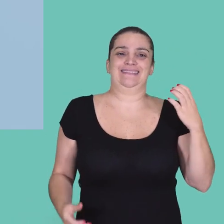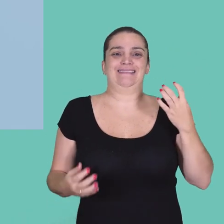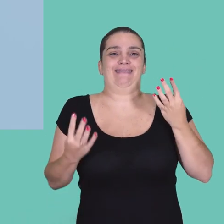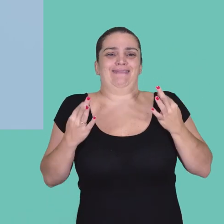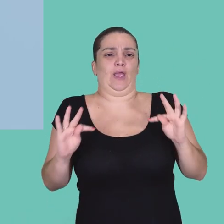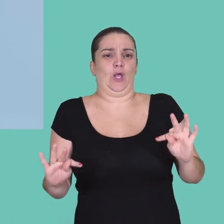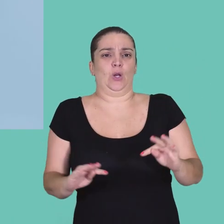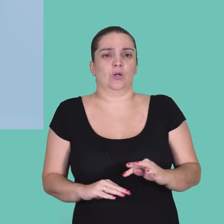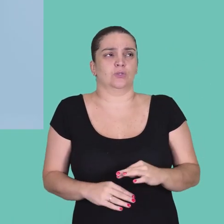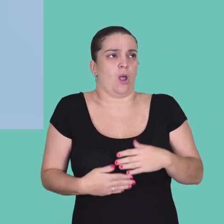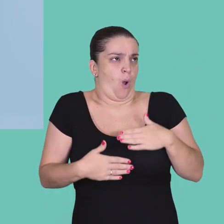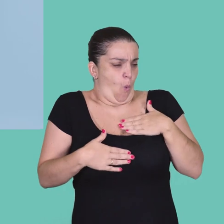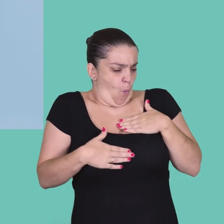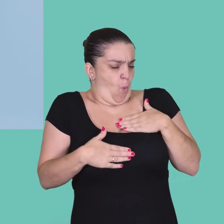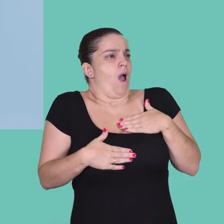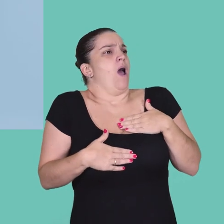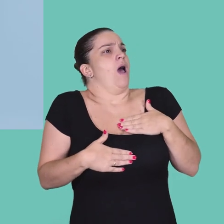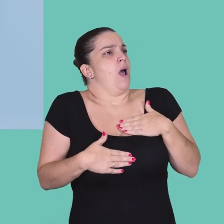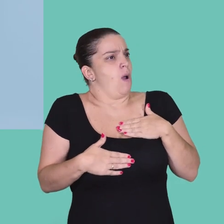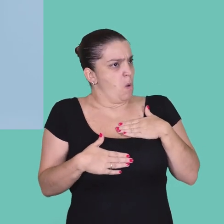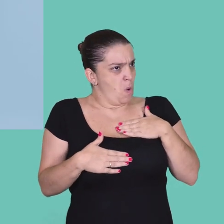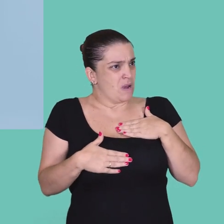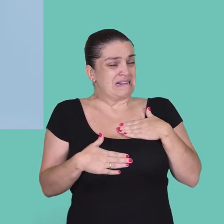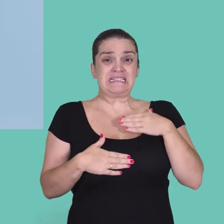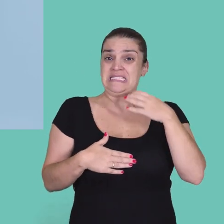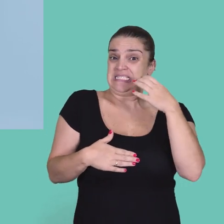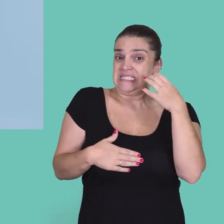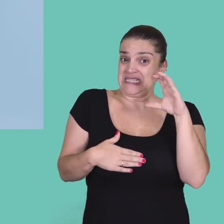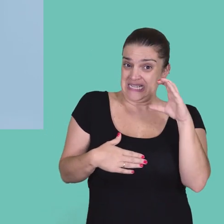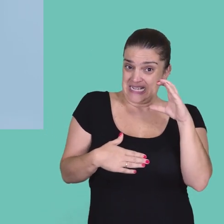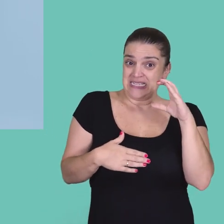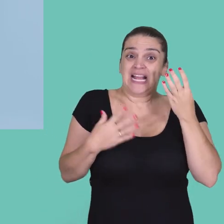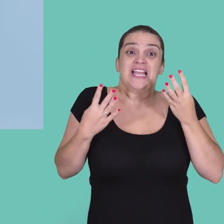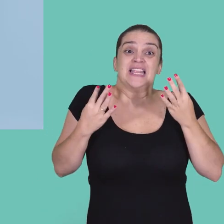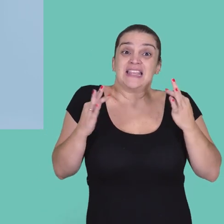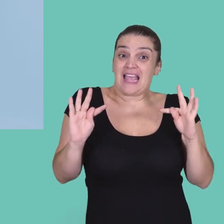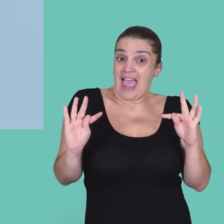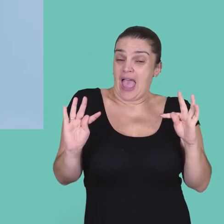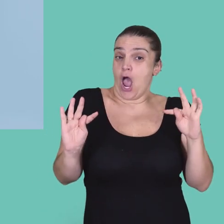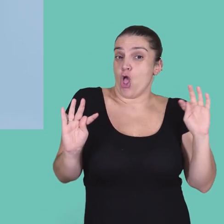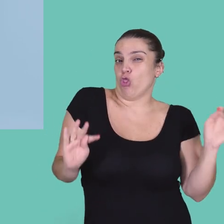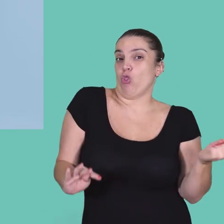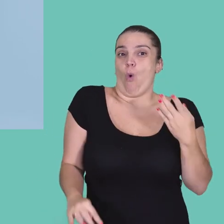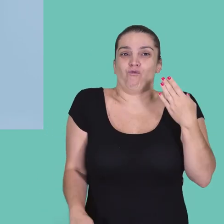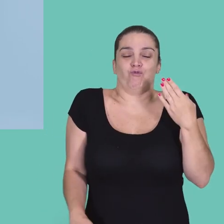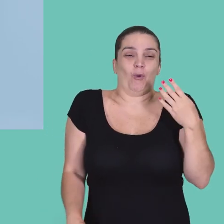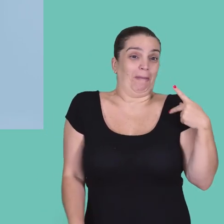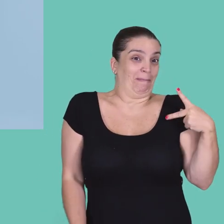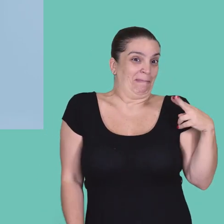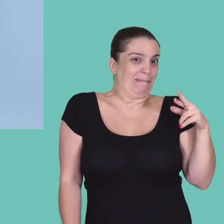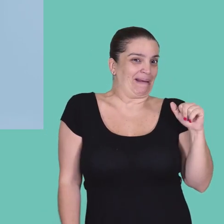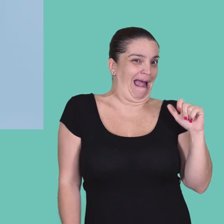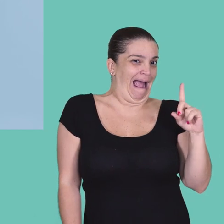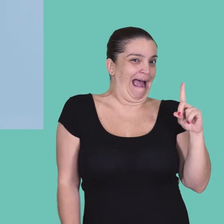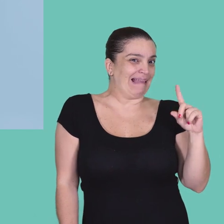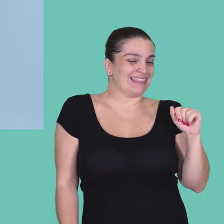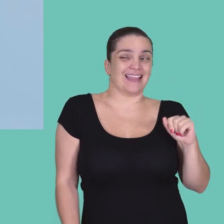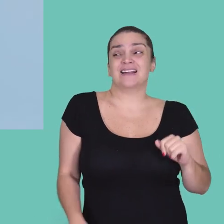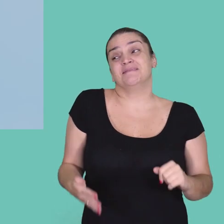e tecnologia. Uau! Então, ciência e tecnologia é o novo Prada.